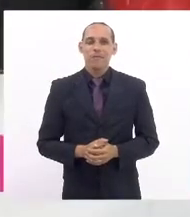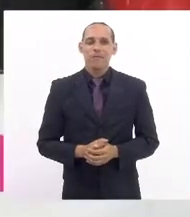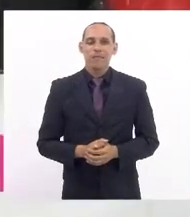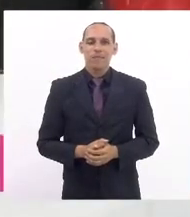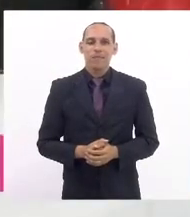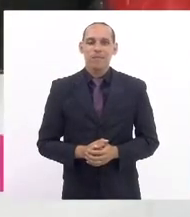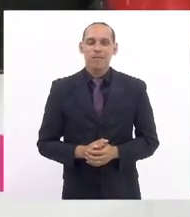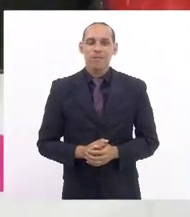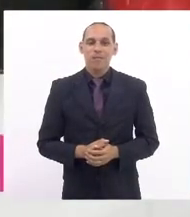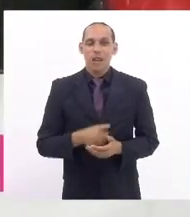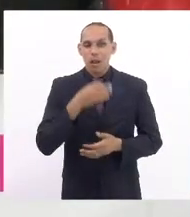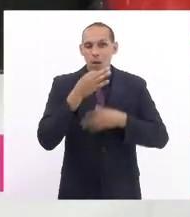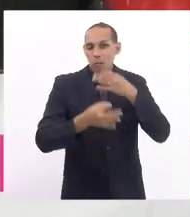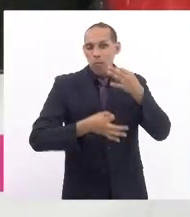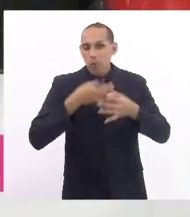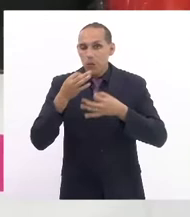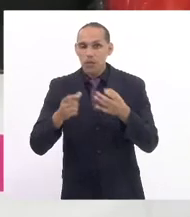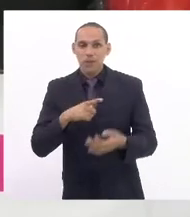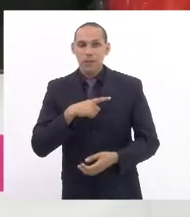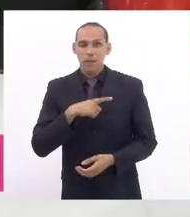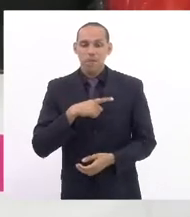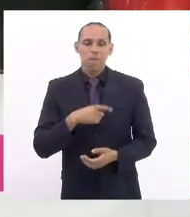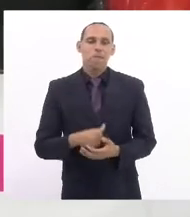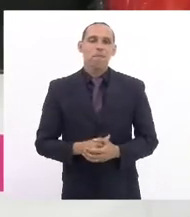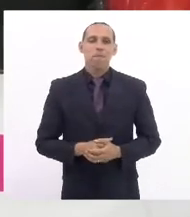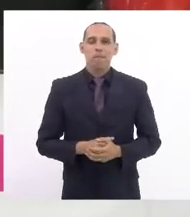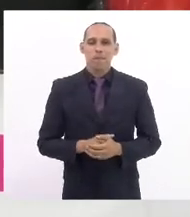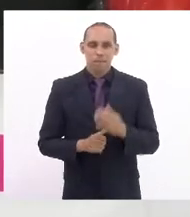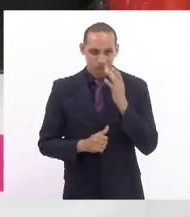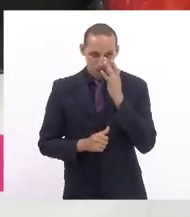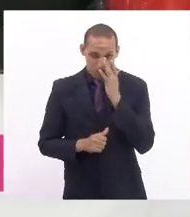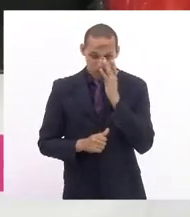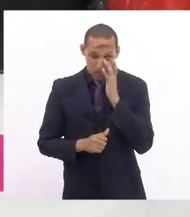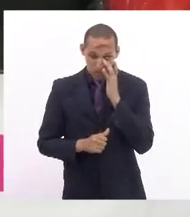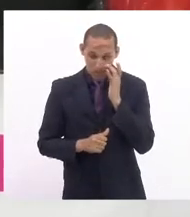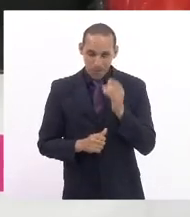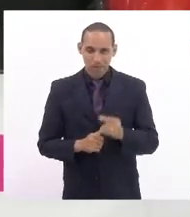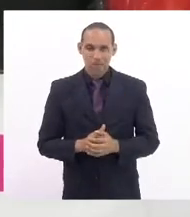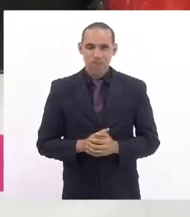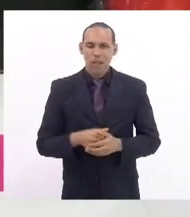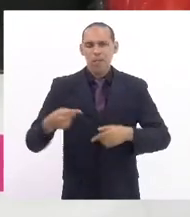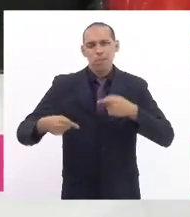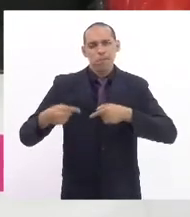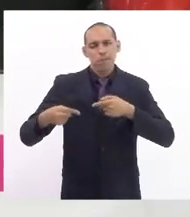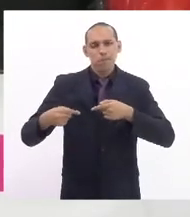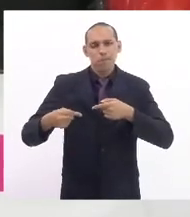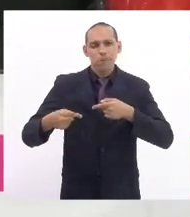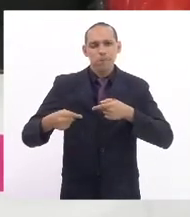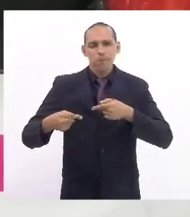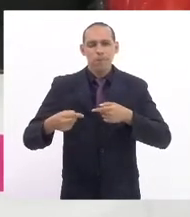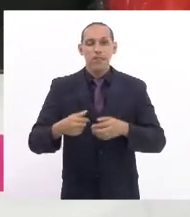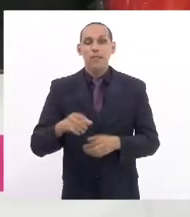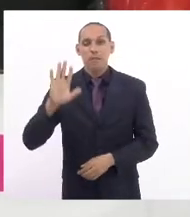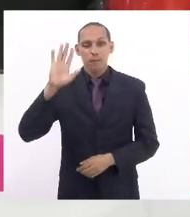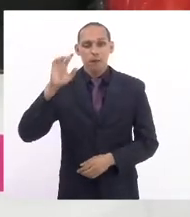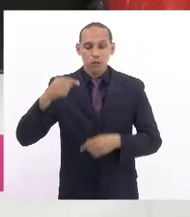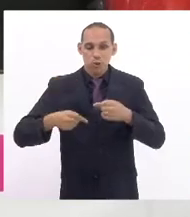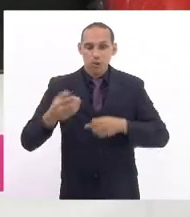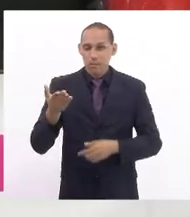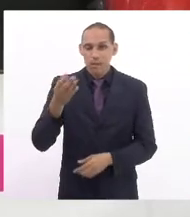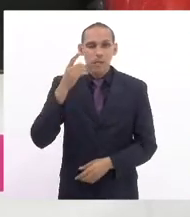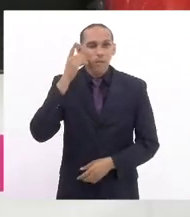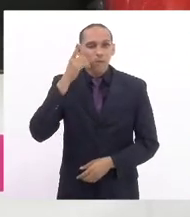com os pareceres emitidos em discussão, não havendo o que... Para discutir. Para discutir,